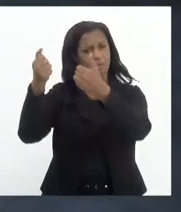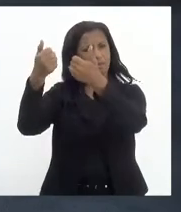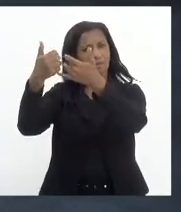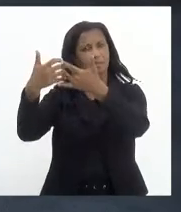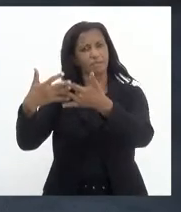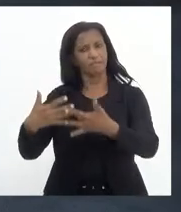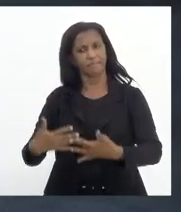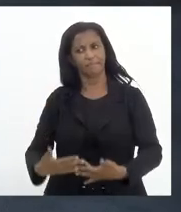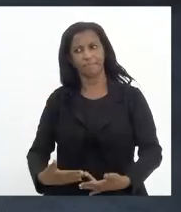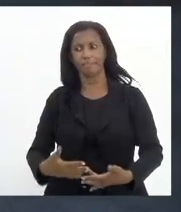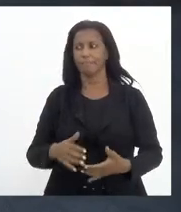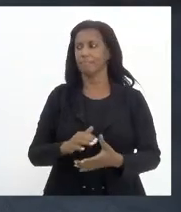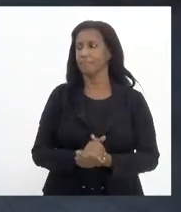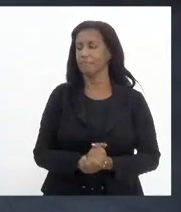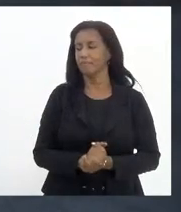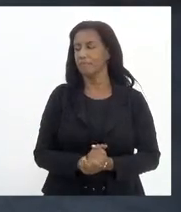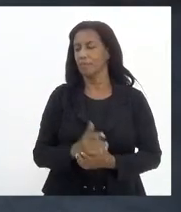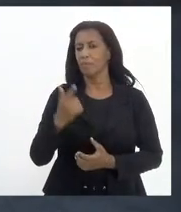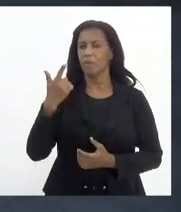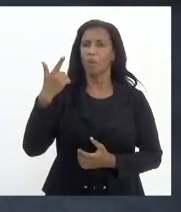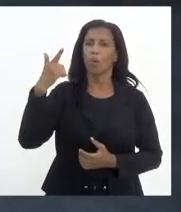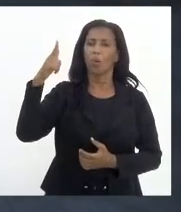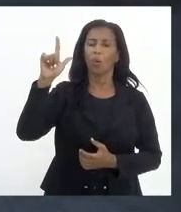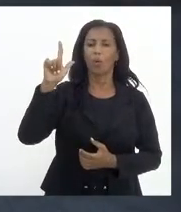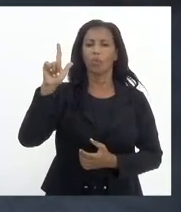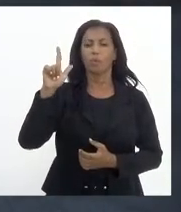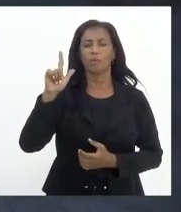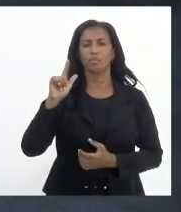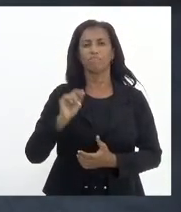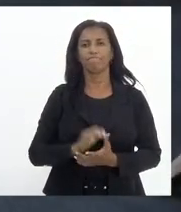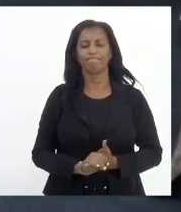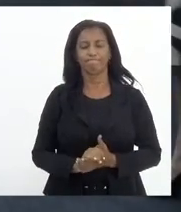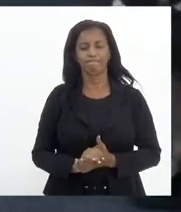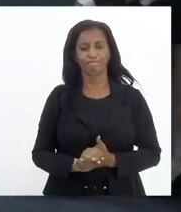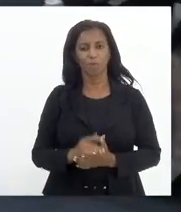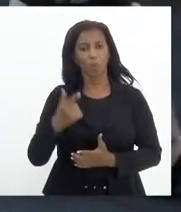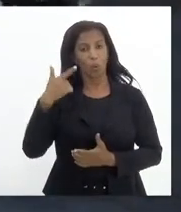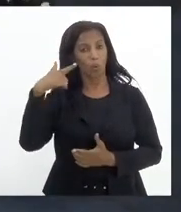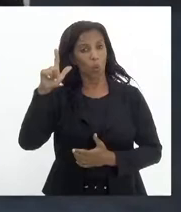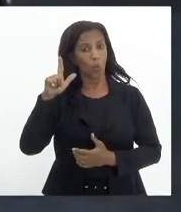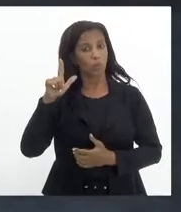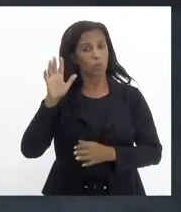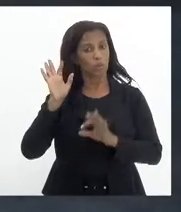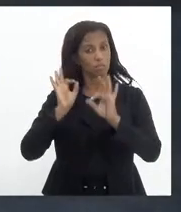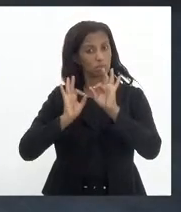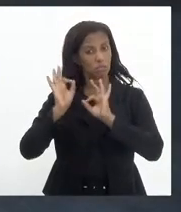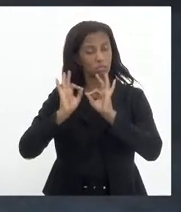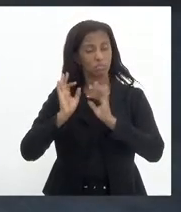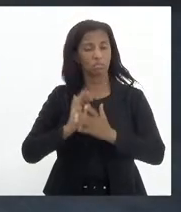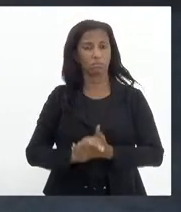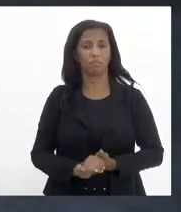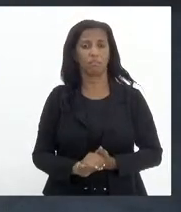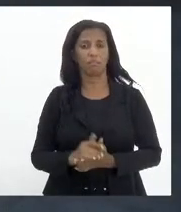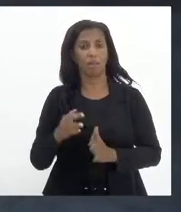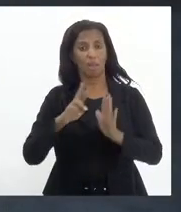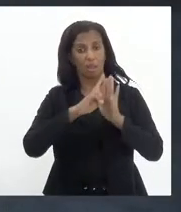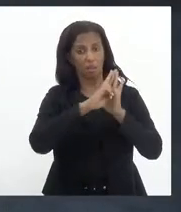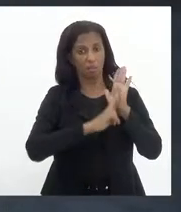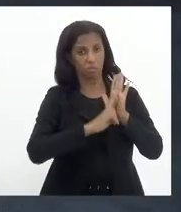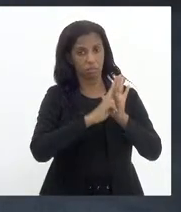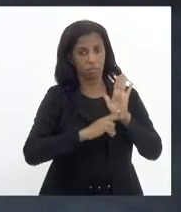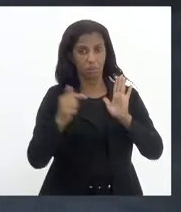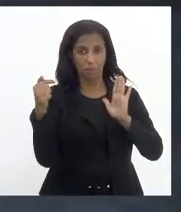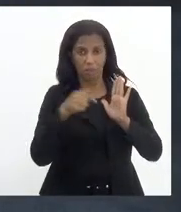uma outra questão, uma outra questão, em relação a este projeto.